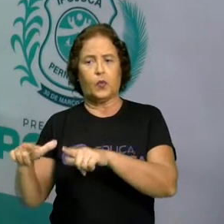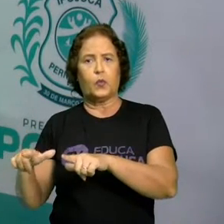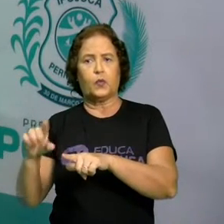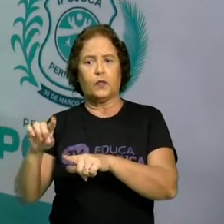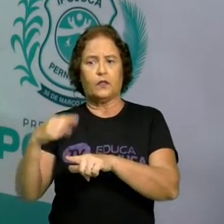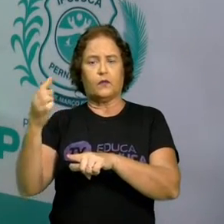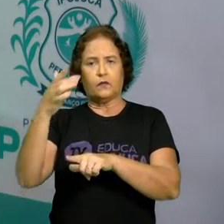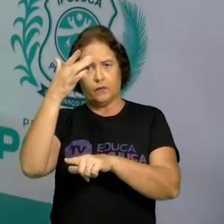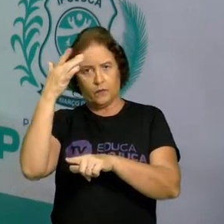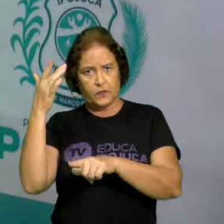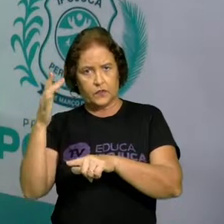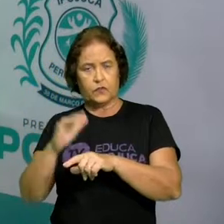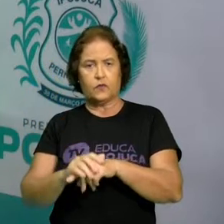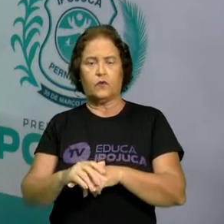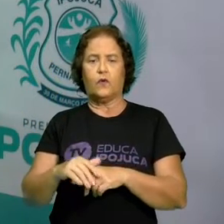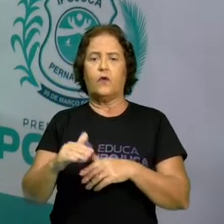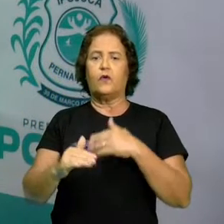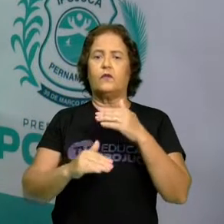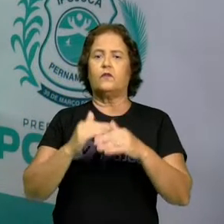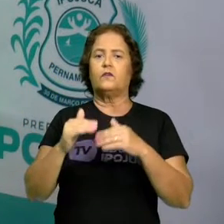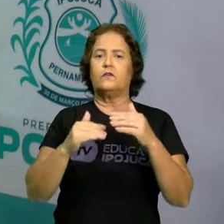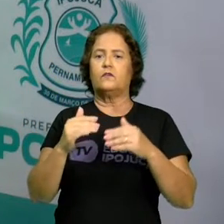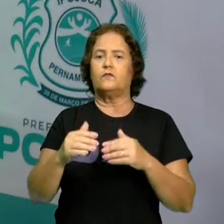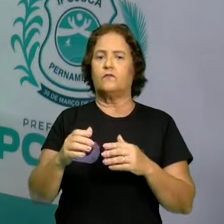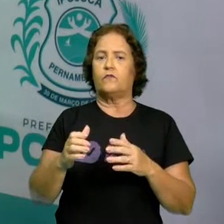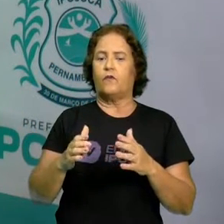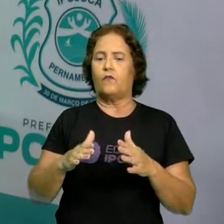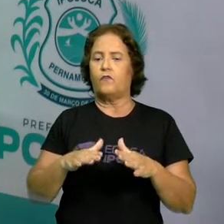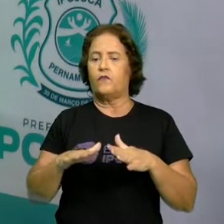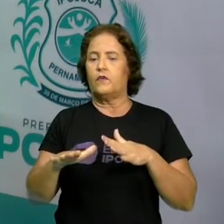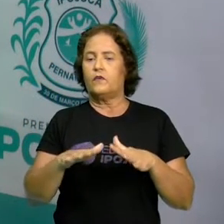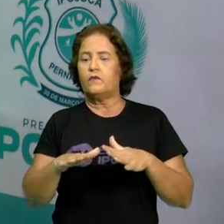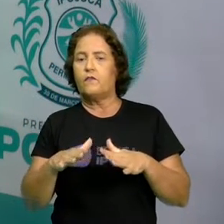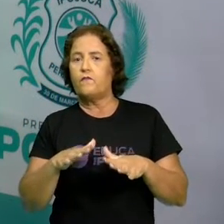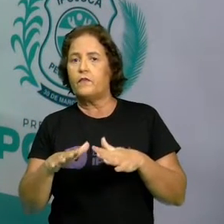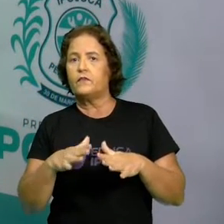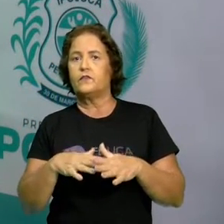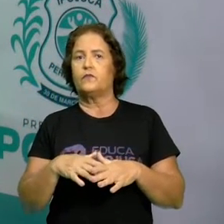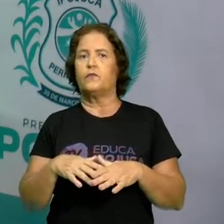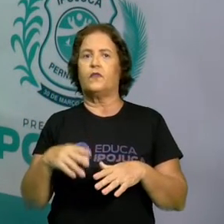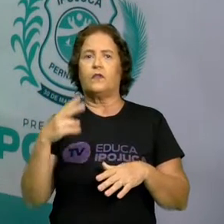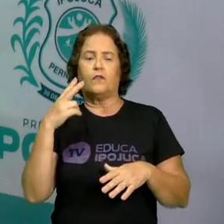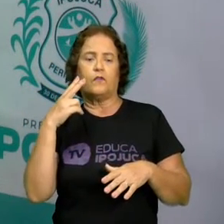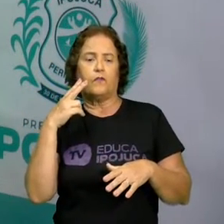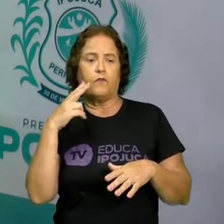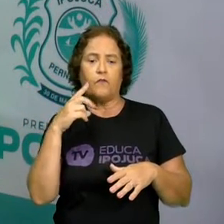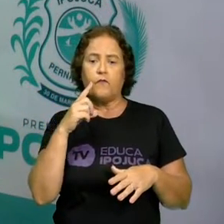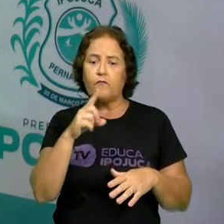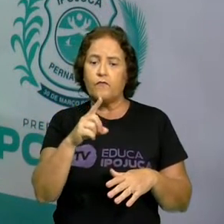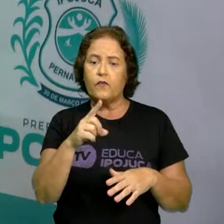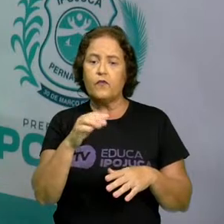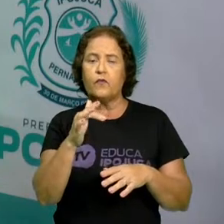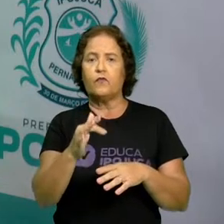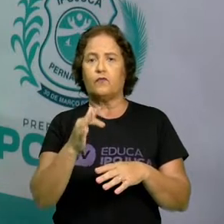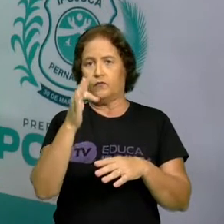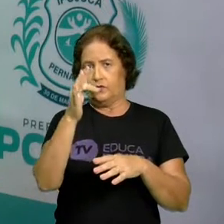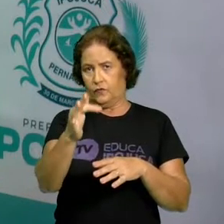otimismo, flexibilidade, foco no presente, perseverança,